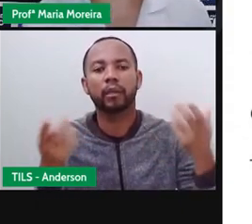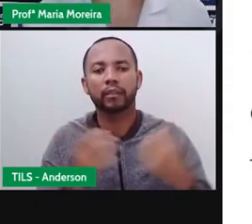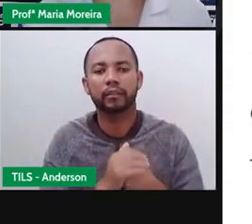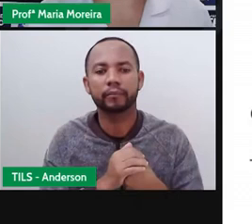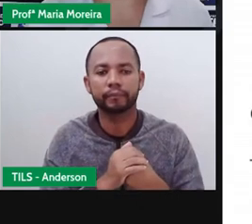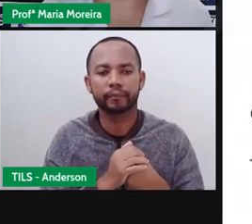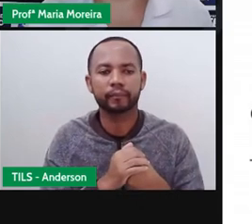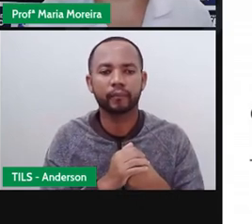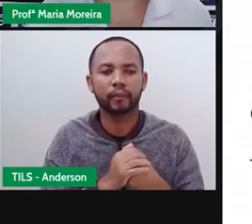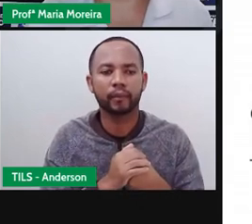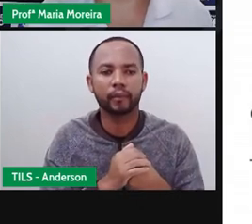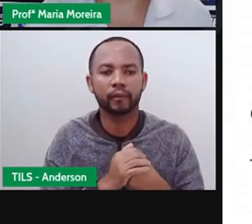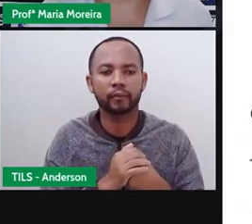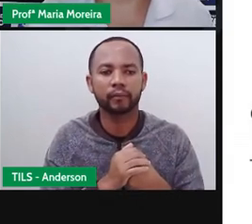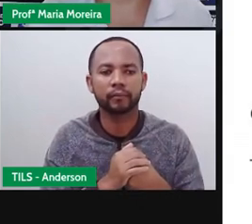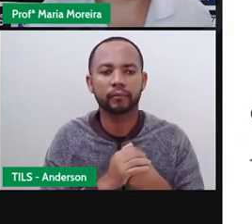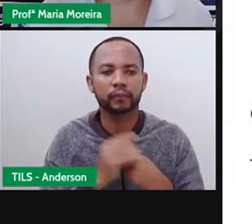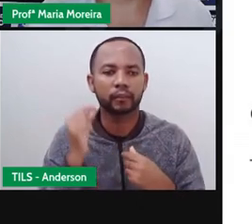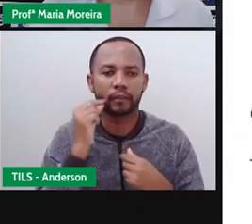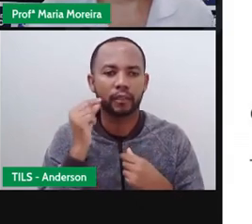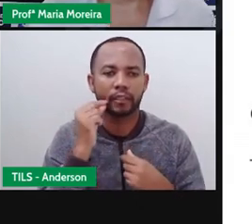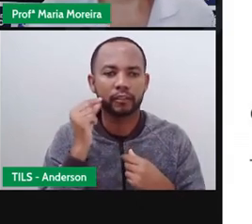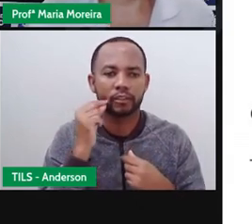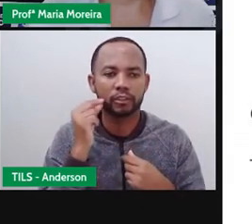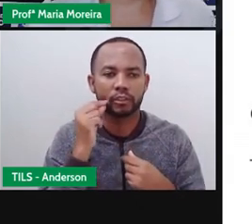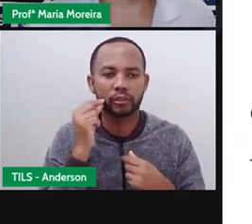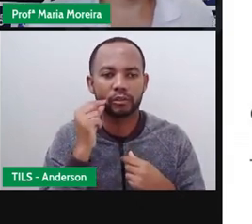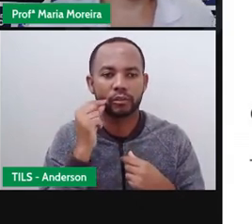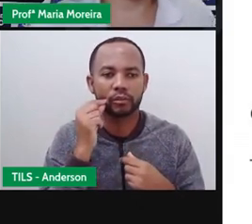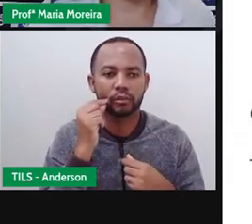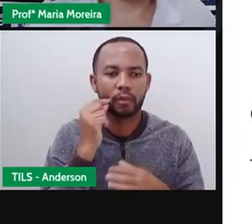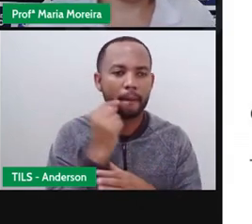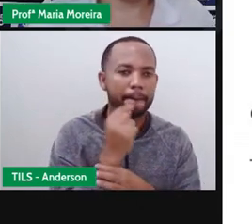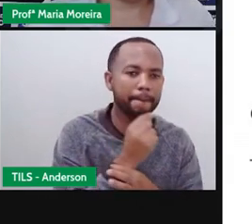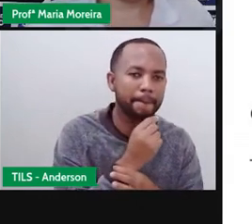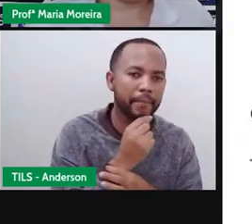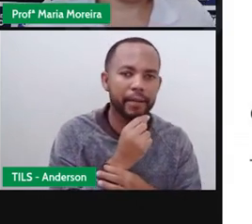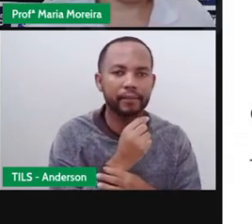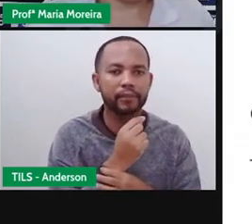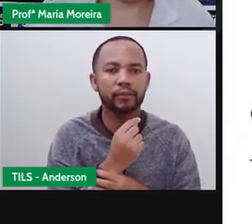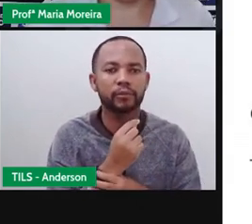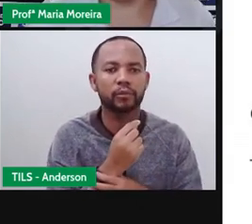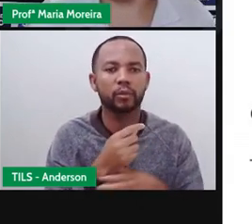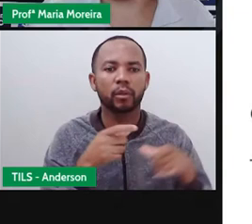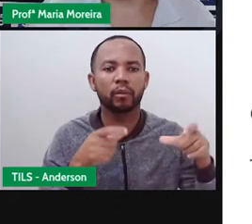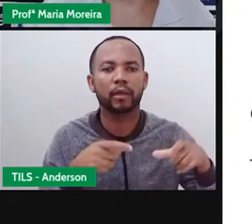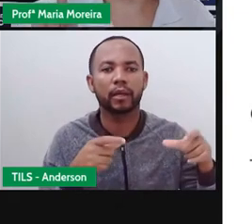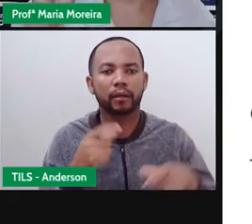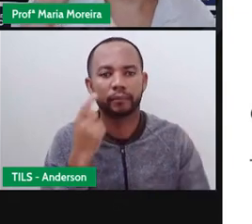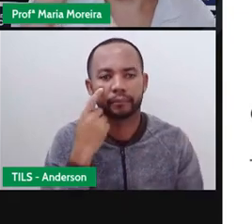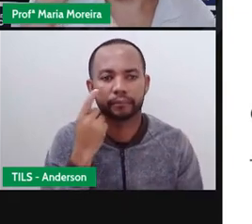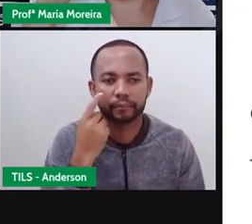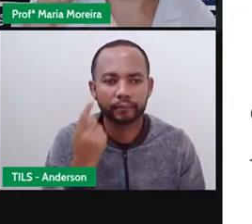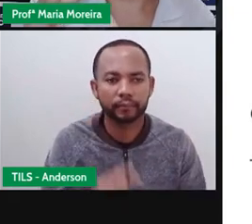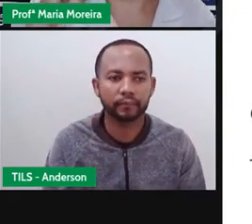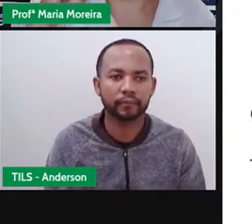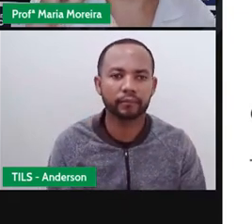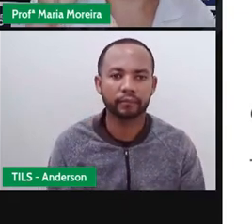Onde o ratinho ficou preso? Então, vamos lá. Bom, escreva o nome das duas personagens da história. Quem eram? O